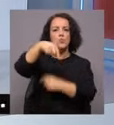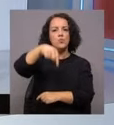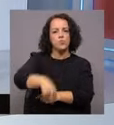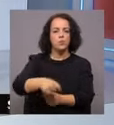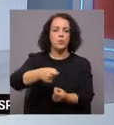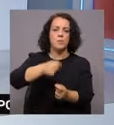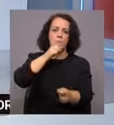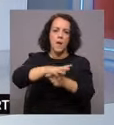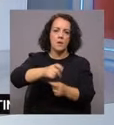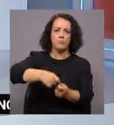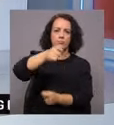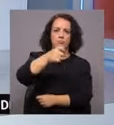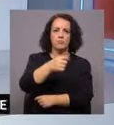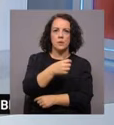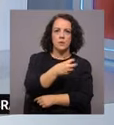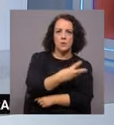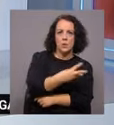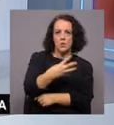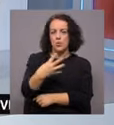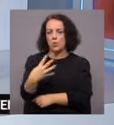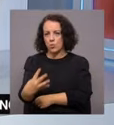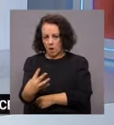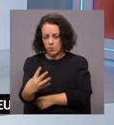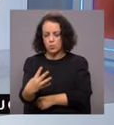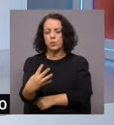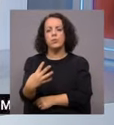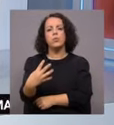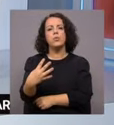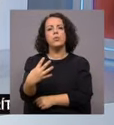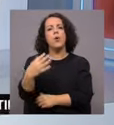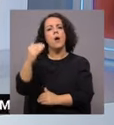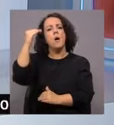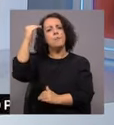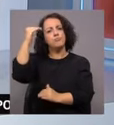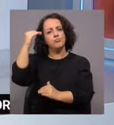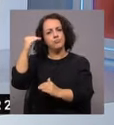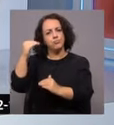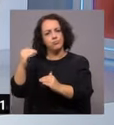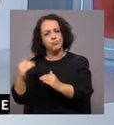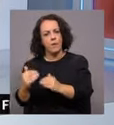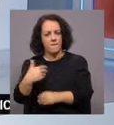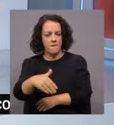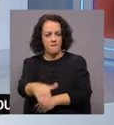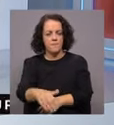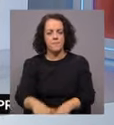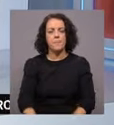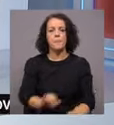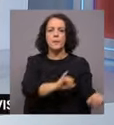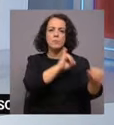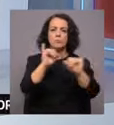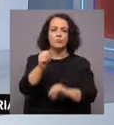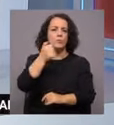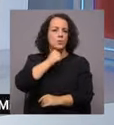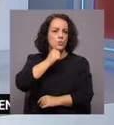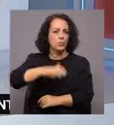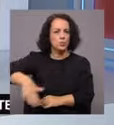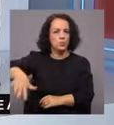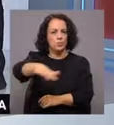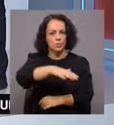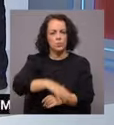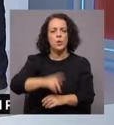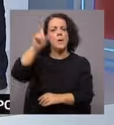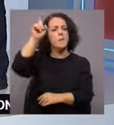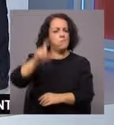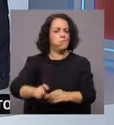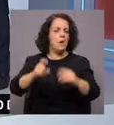3 a 4m de sueste, e a diminuir gradualmente ao longo do dia. Para o arquipélago dos Açores, miniatura